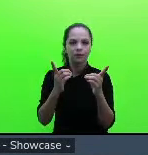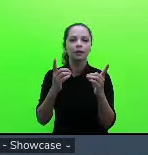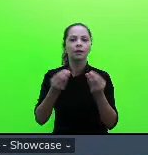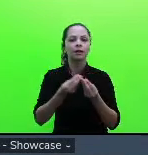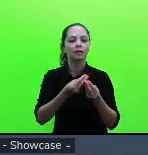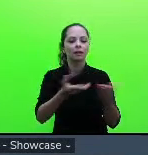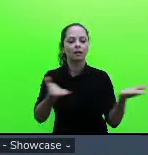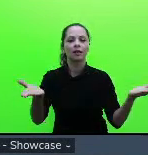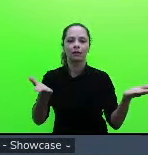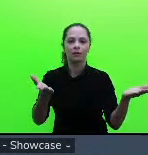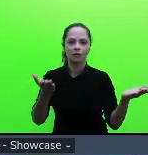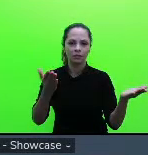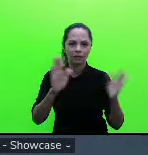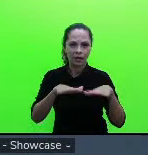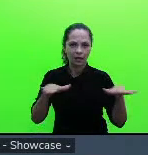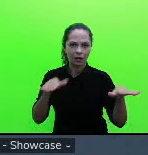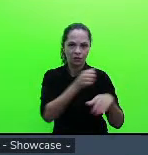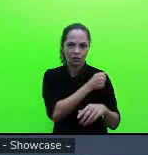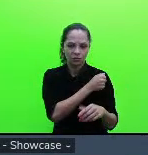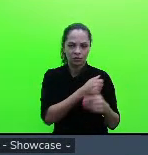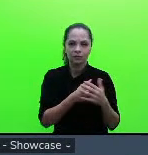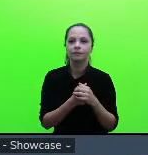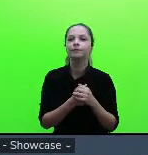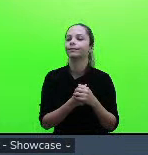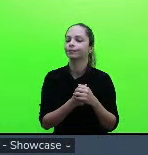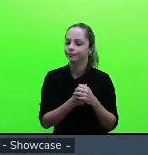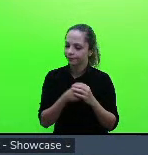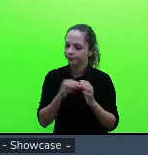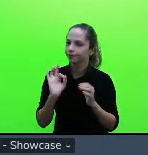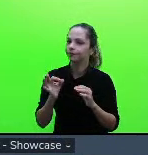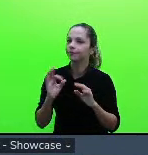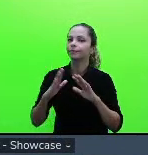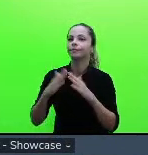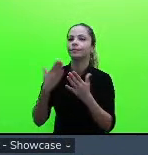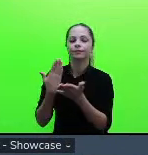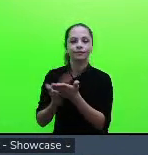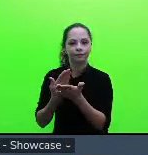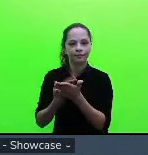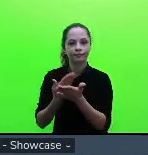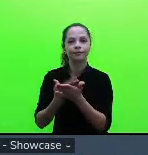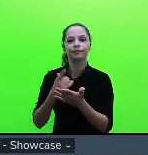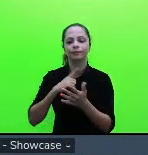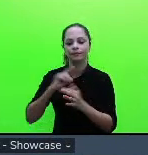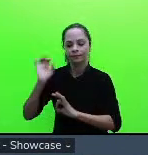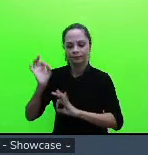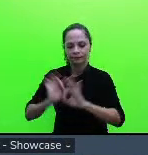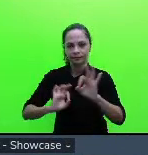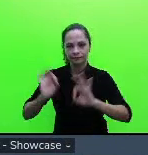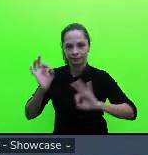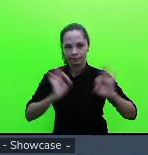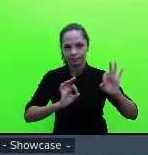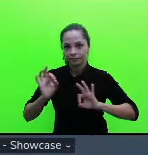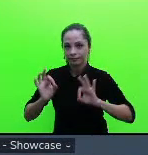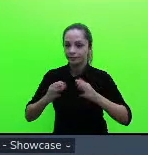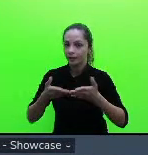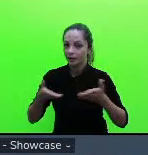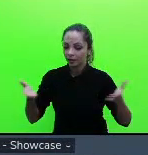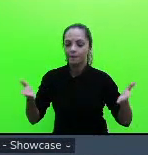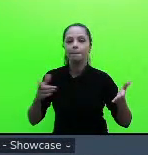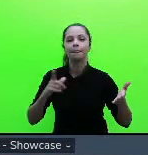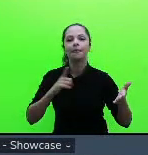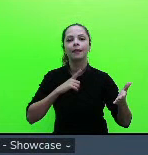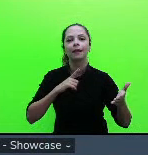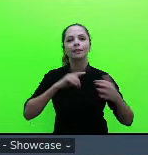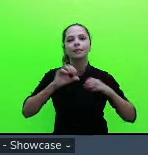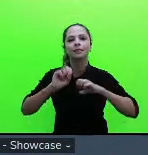isso nessa escola né eles são um planejamento e aí no caso eles estavam trabalhando as letrinhas